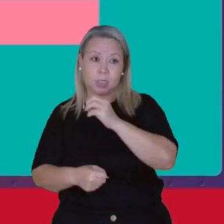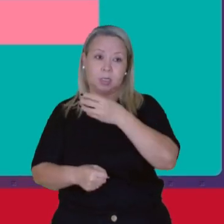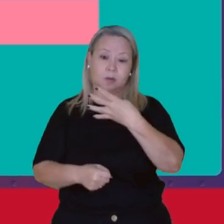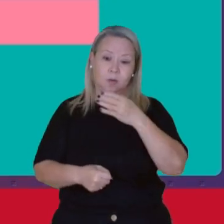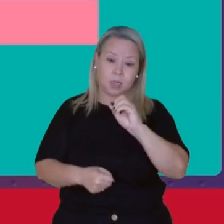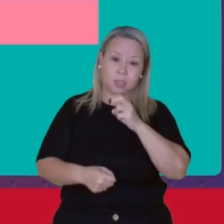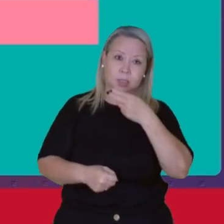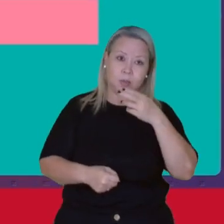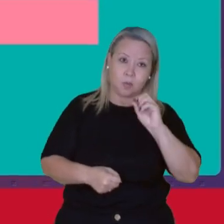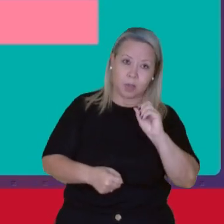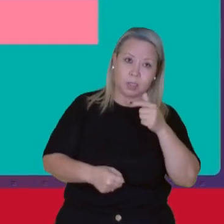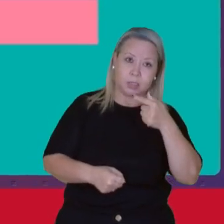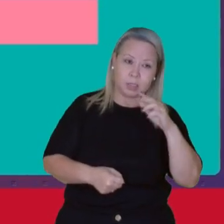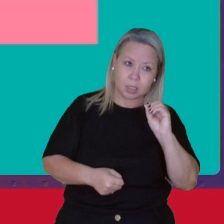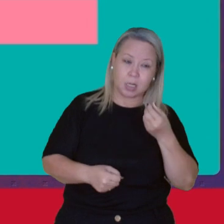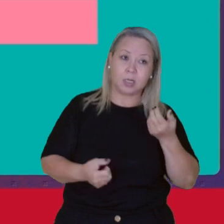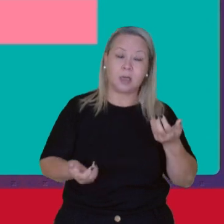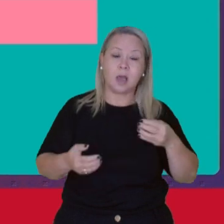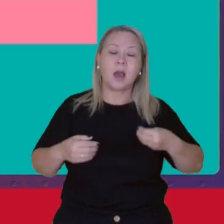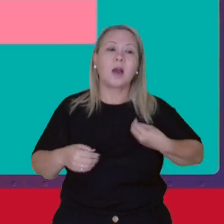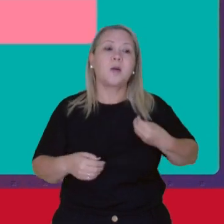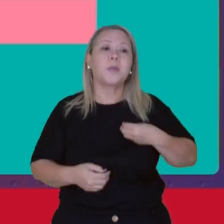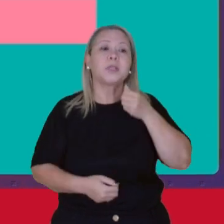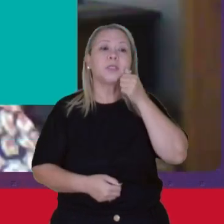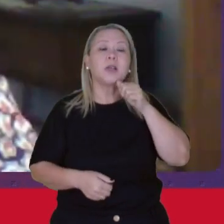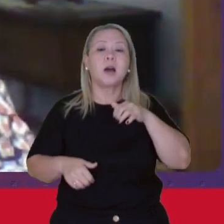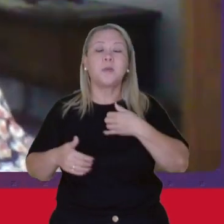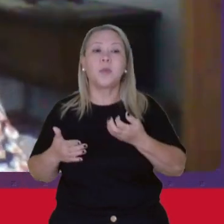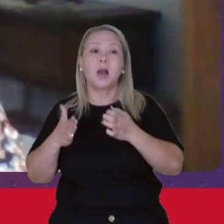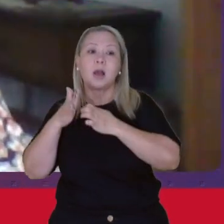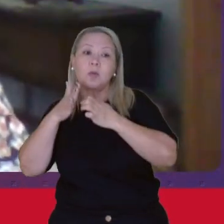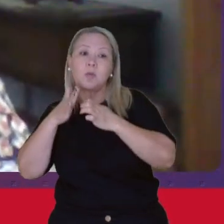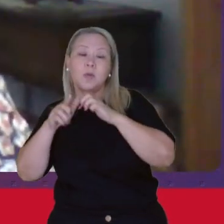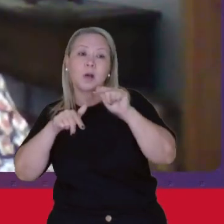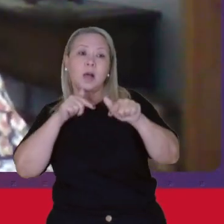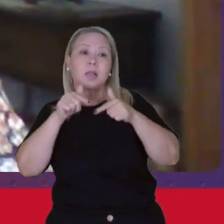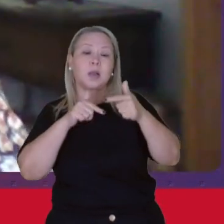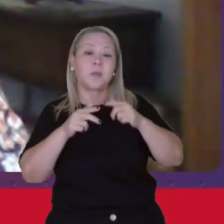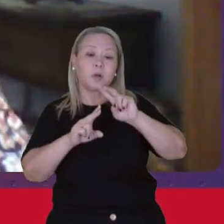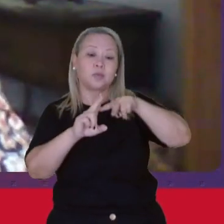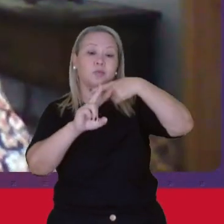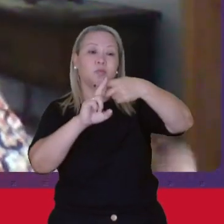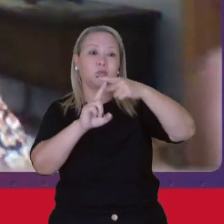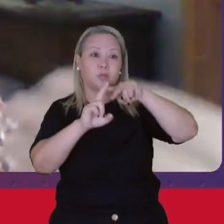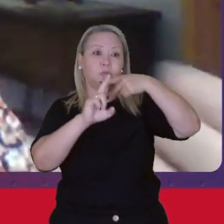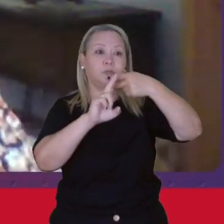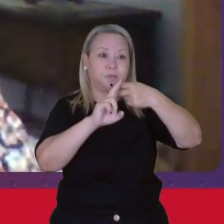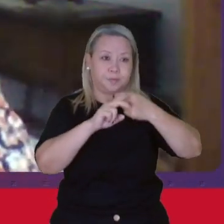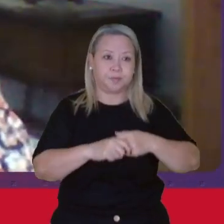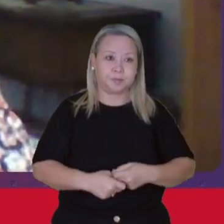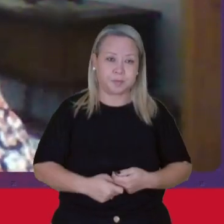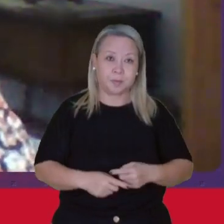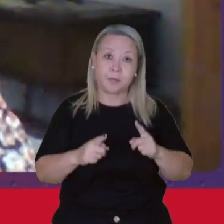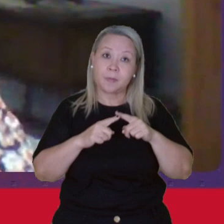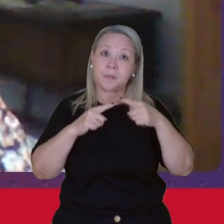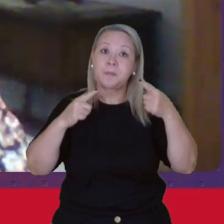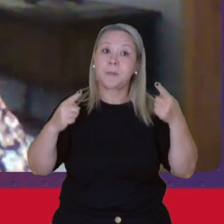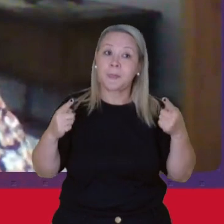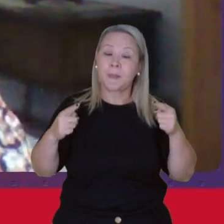presença das mulheres no mercado de trabalho mais do que dobrou Então, mas